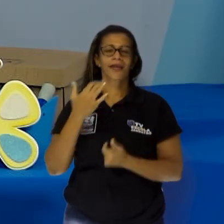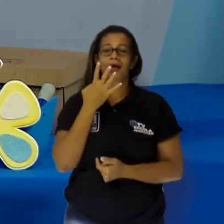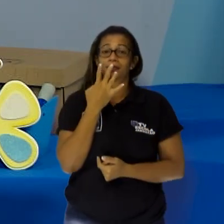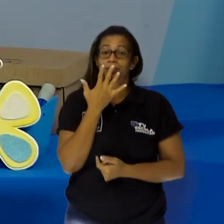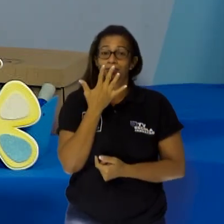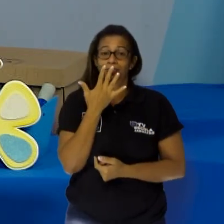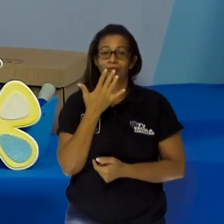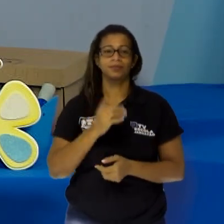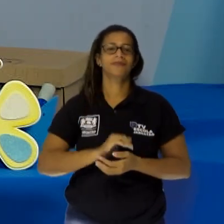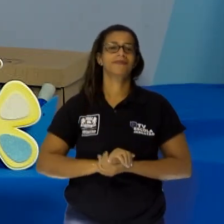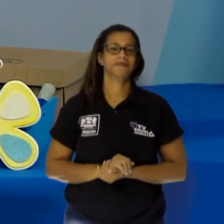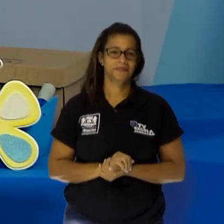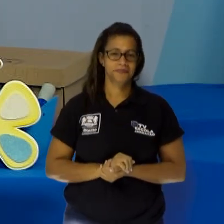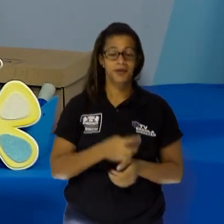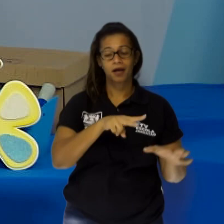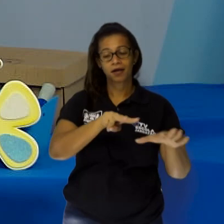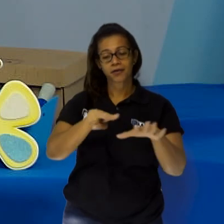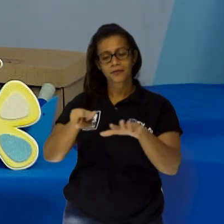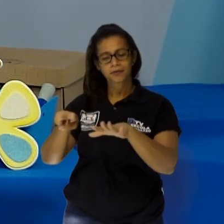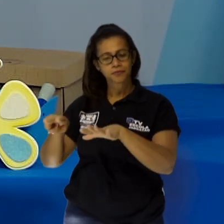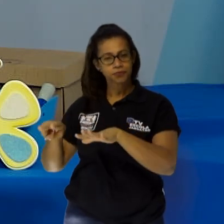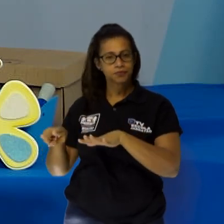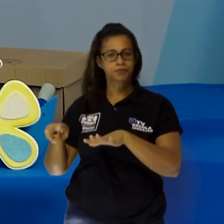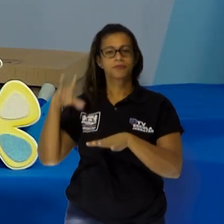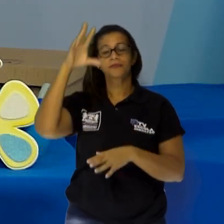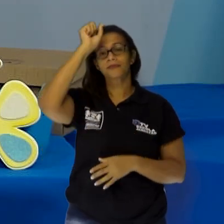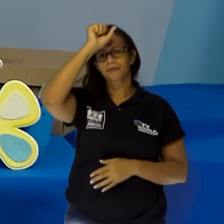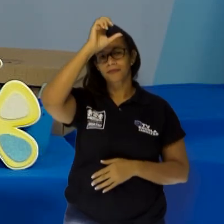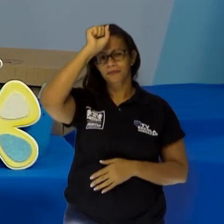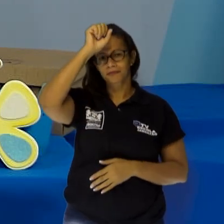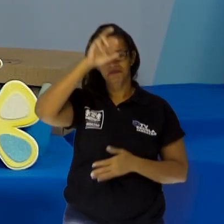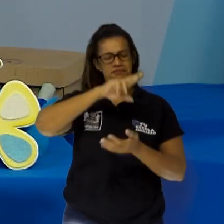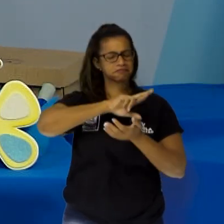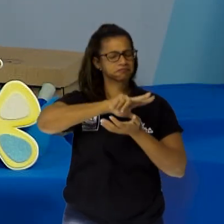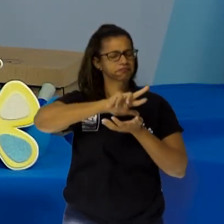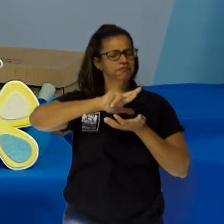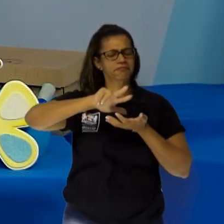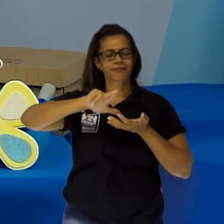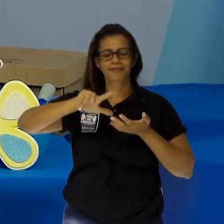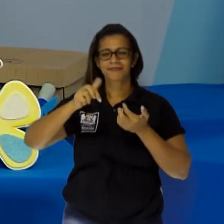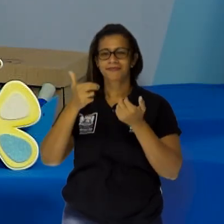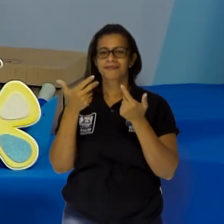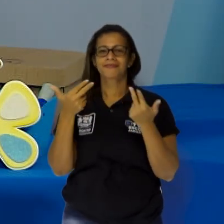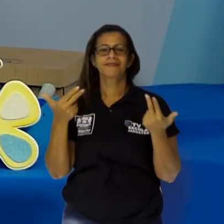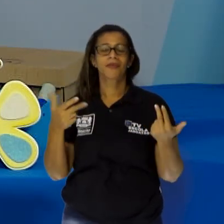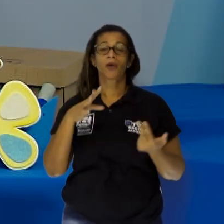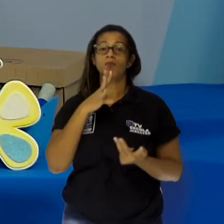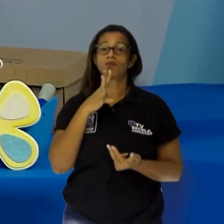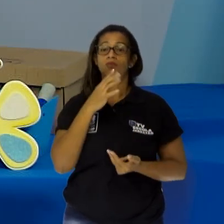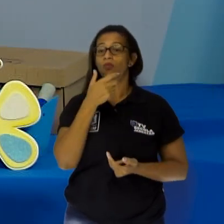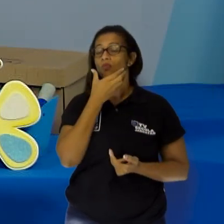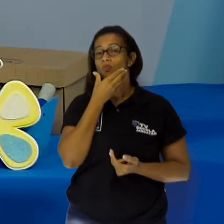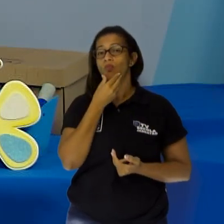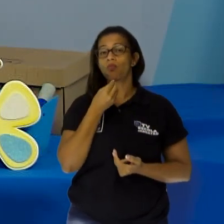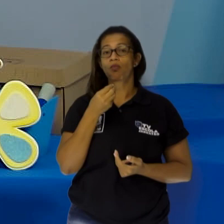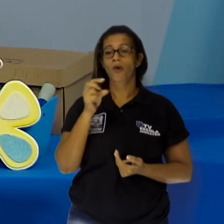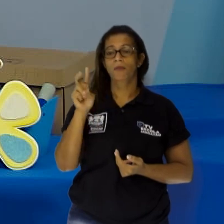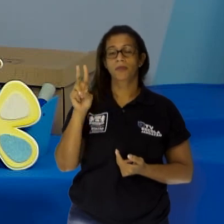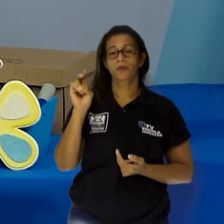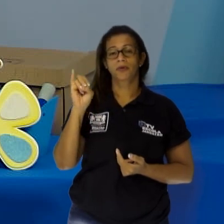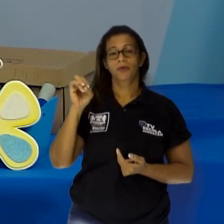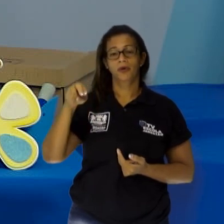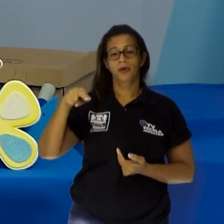todos esses dias aprendemos muita coisa. Conhecemos Vinícius de Moraes, um pouco da sua história.